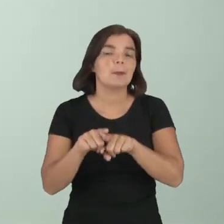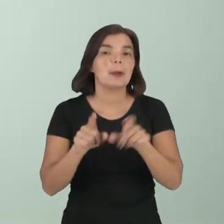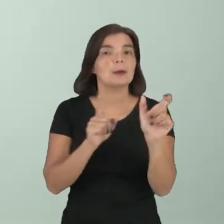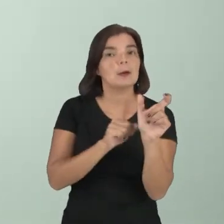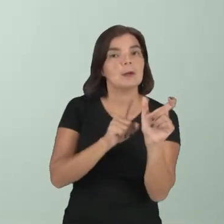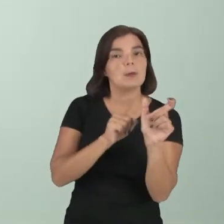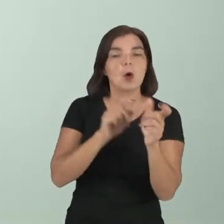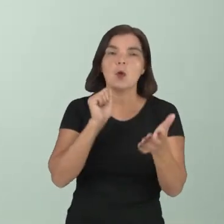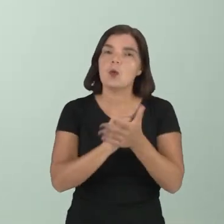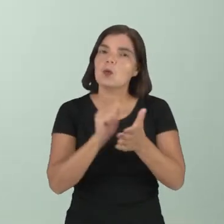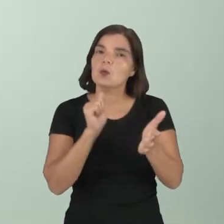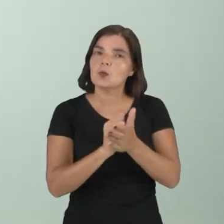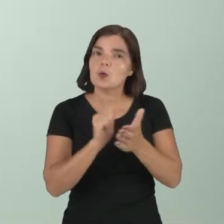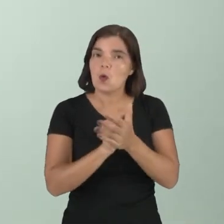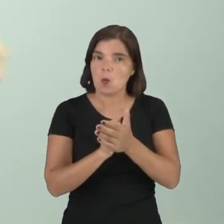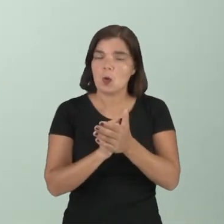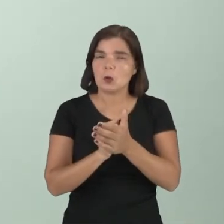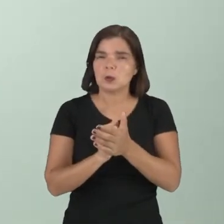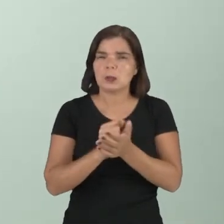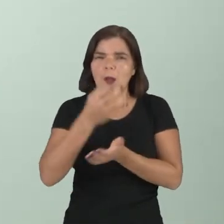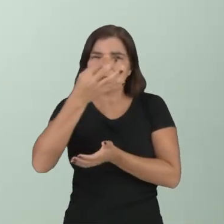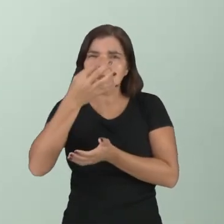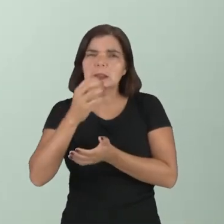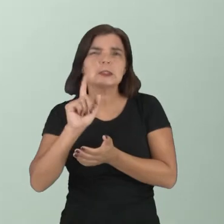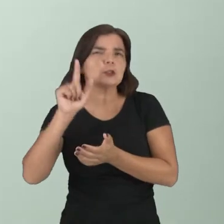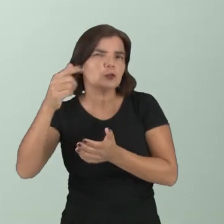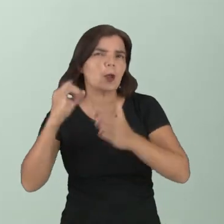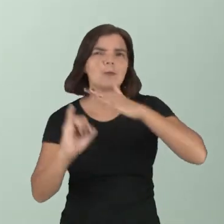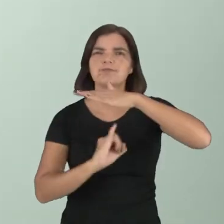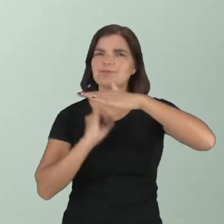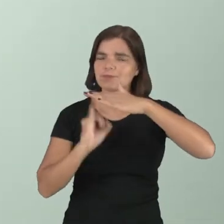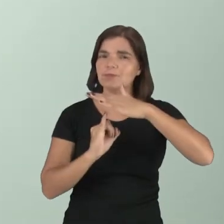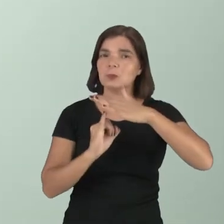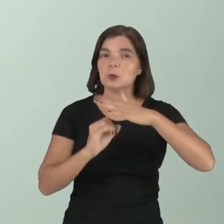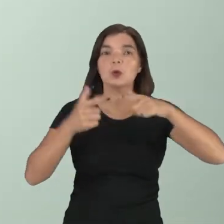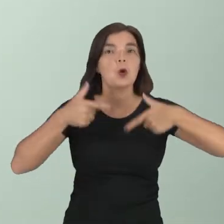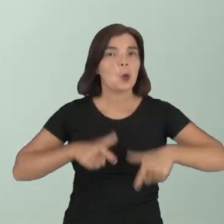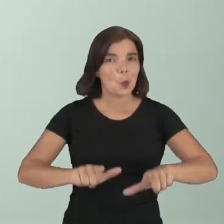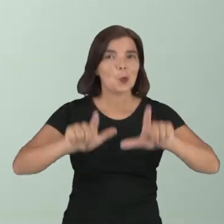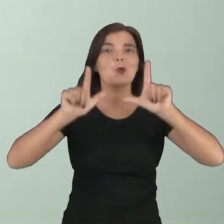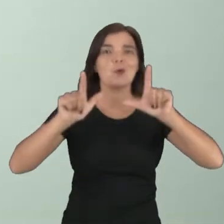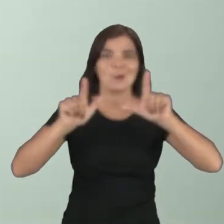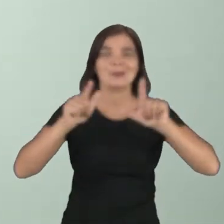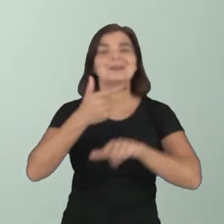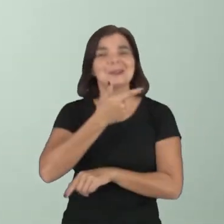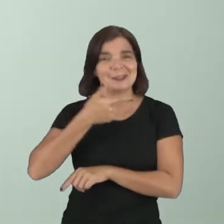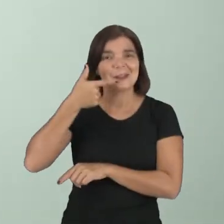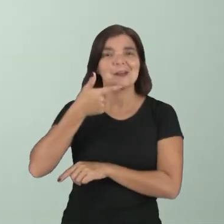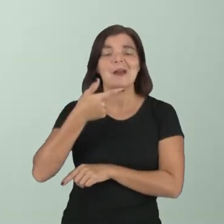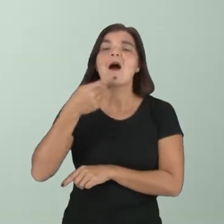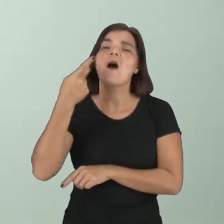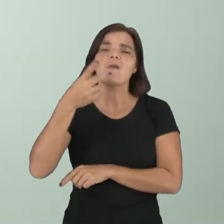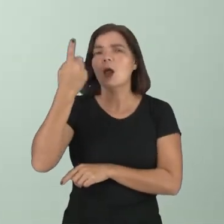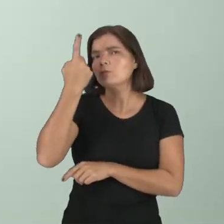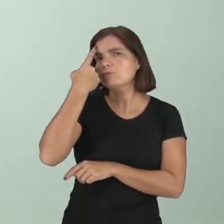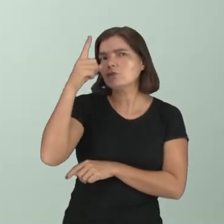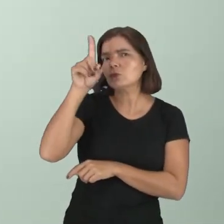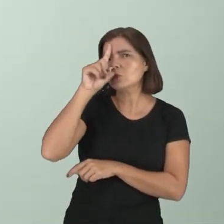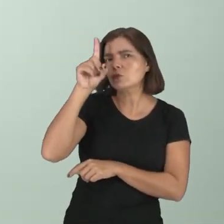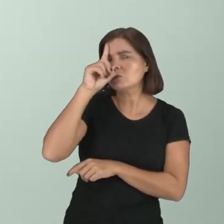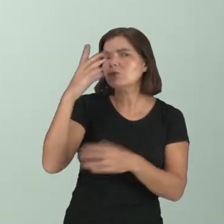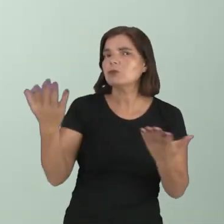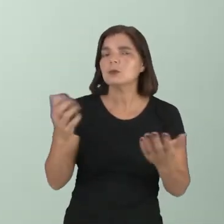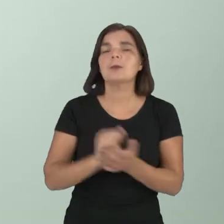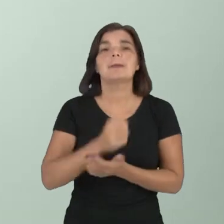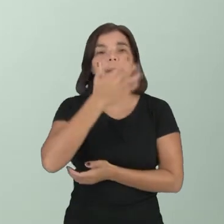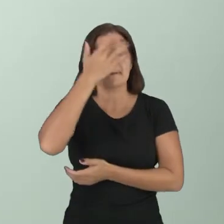palavras escritas fora da norma padrão, porque o meme segue justamente isso, segue a fala, a fala cotidiana das